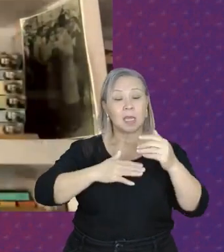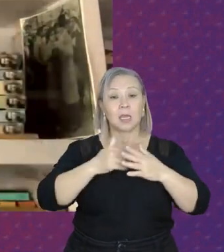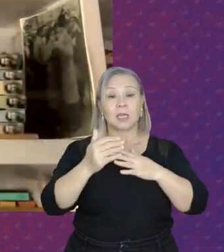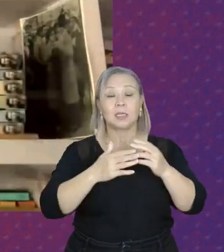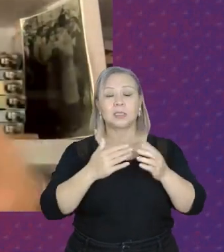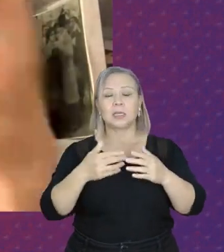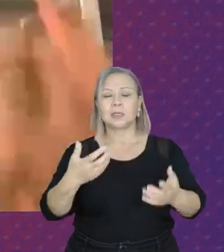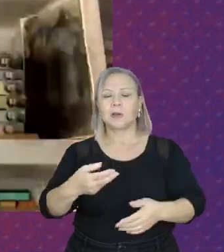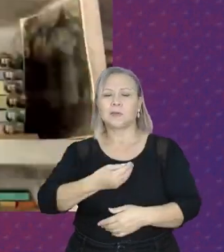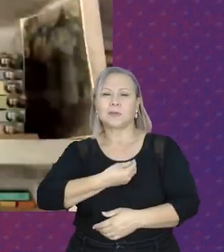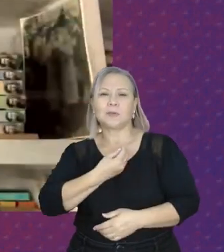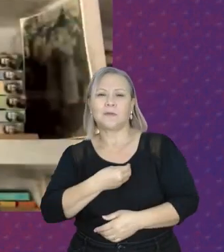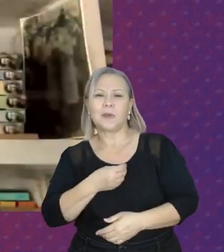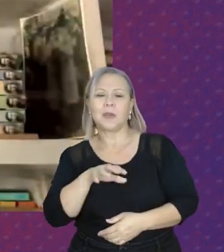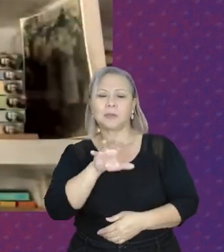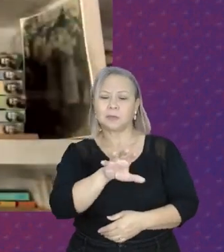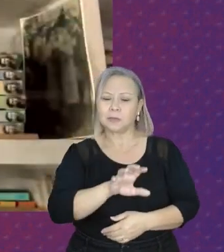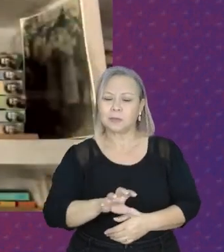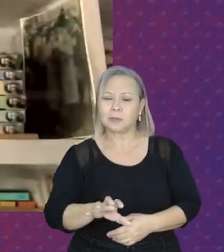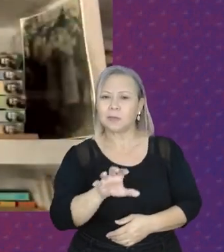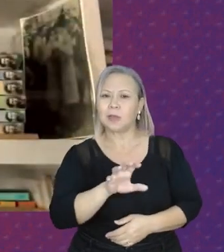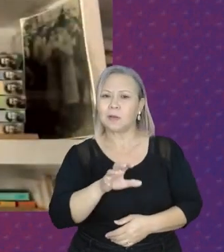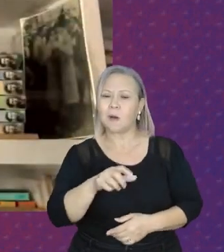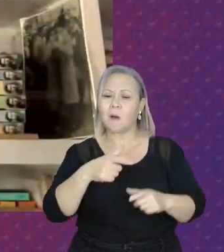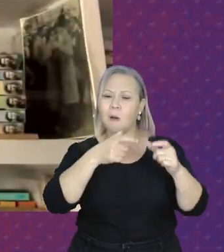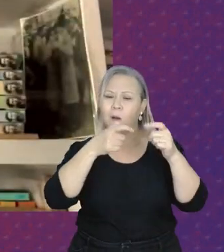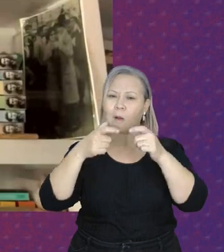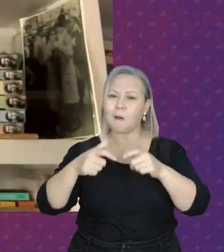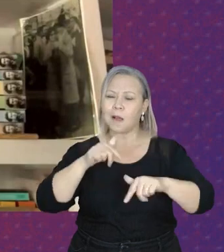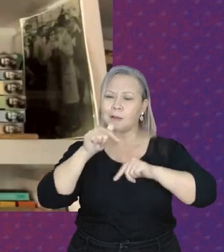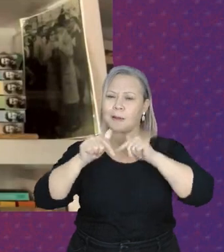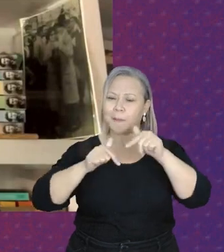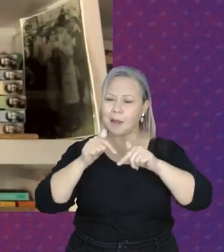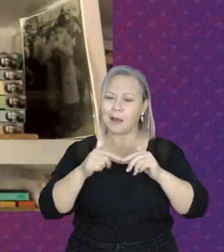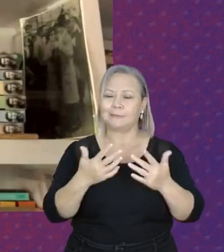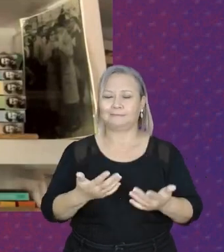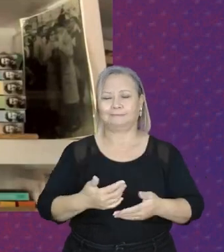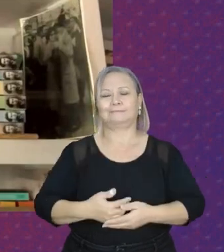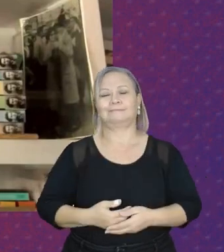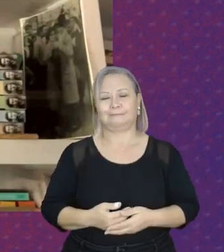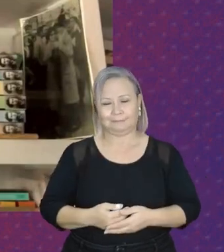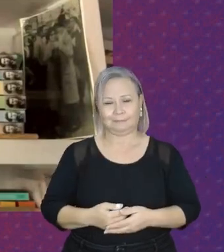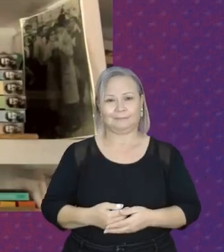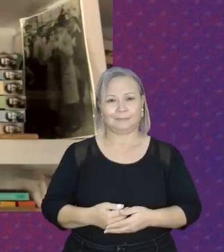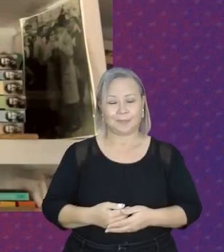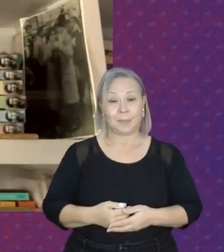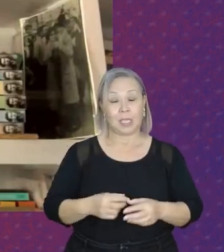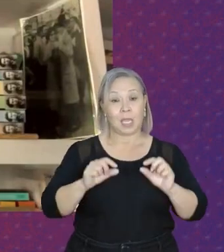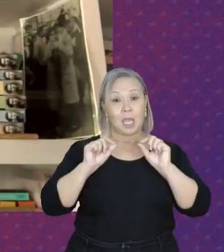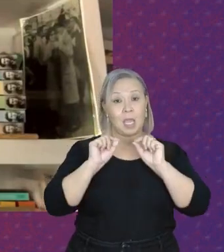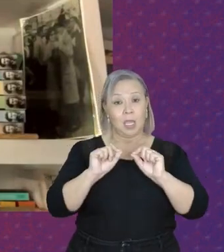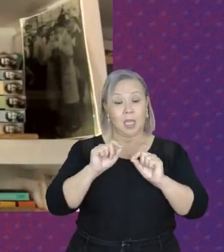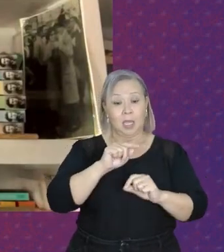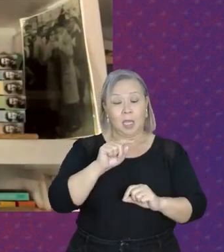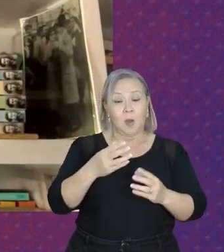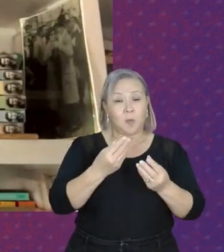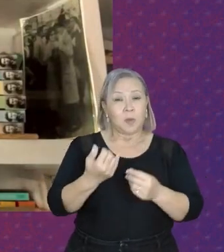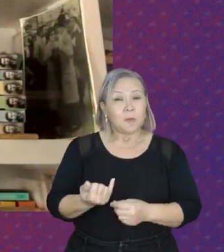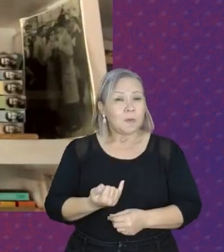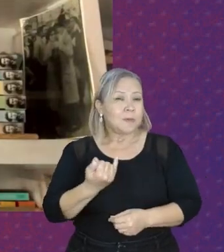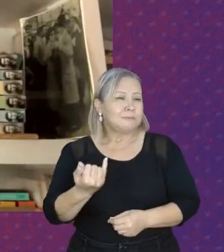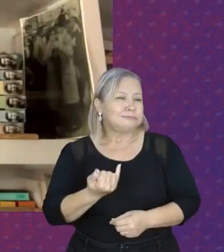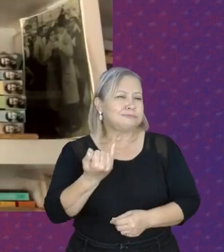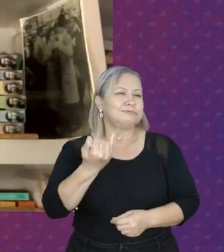nossa vida, nos nossos territórios, nos nossos locais de trabalho. E, para isso, é muito importante que a gente